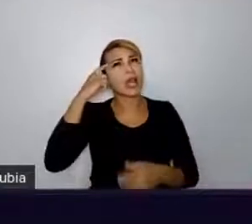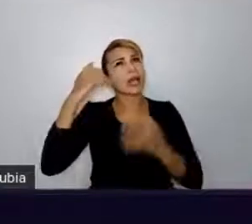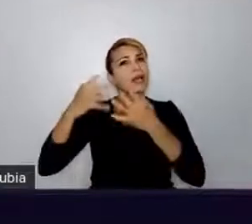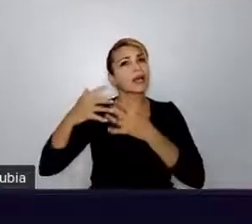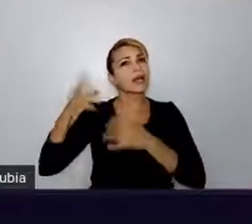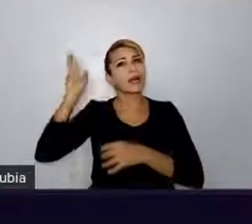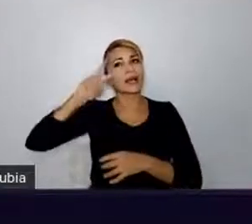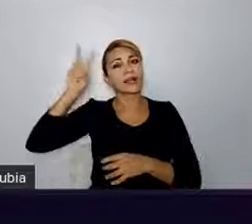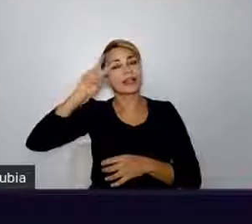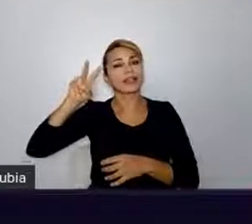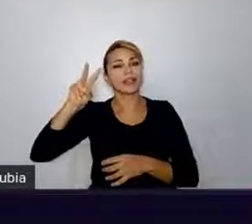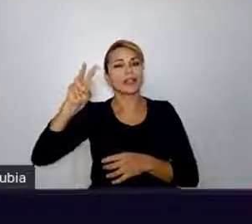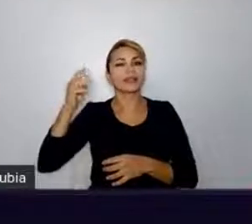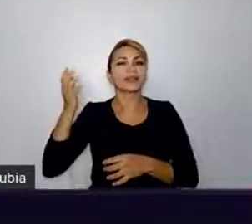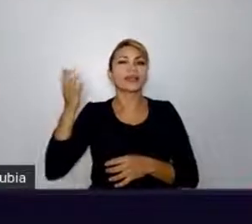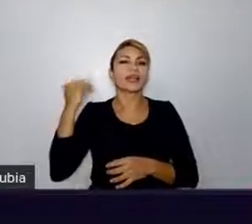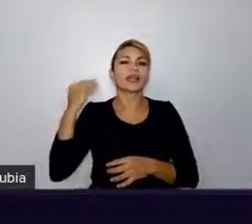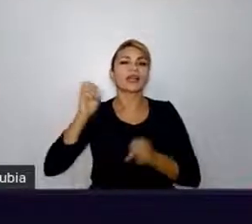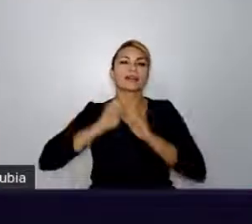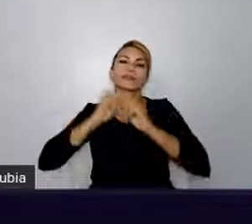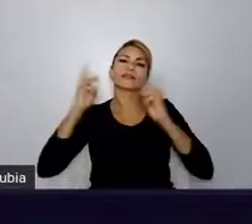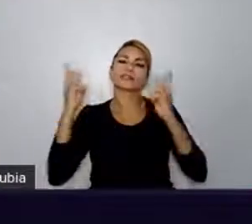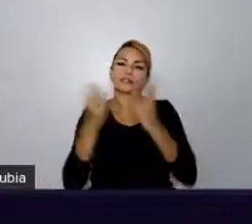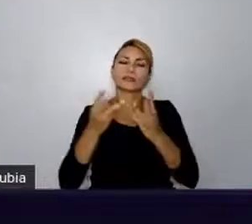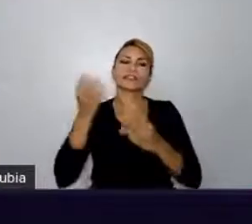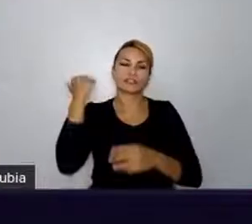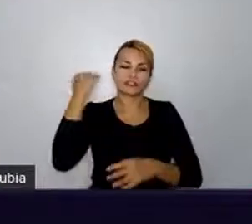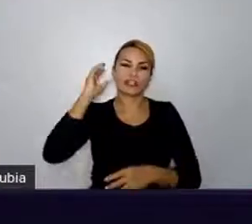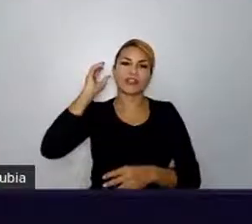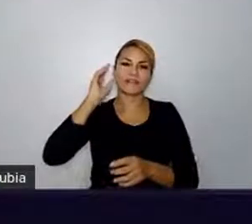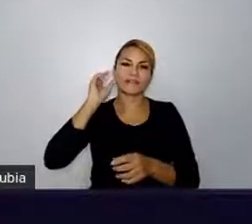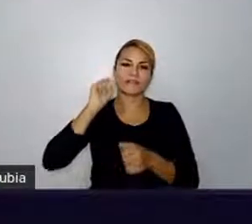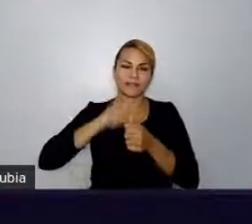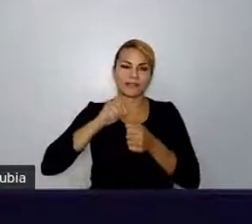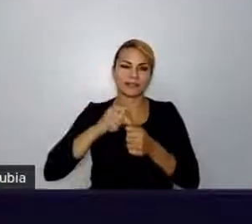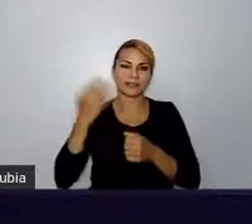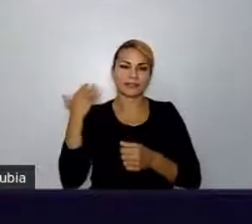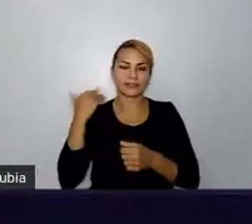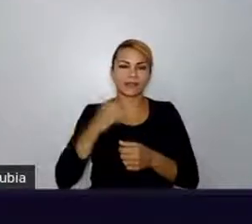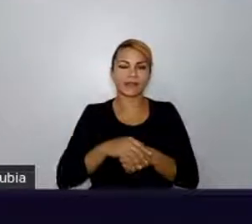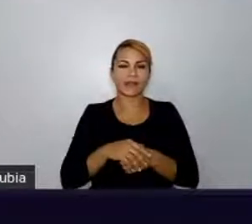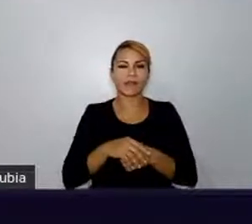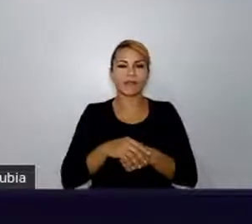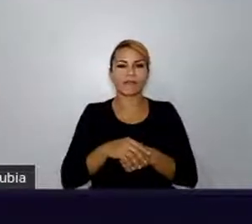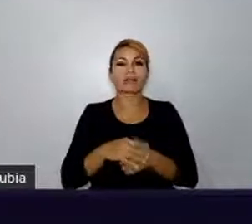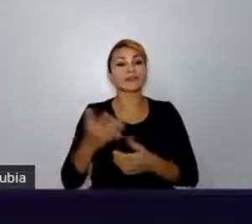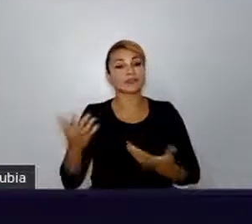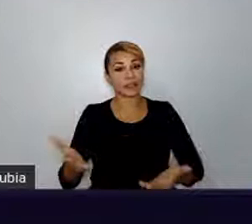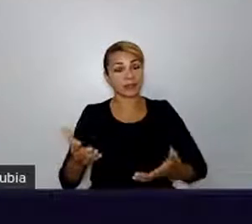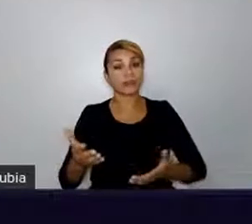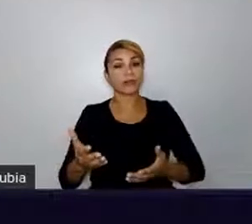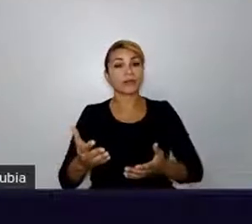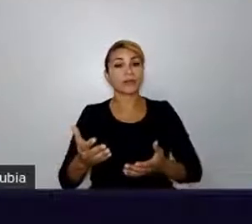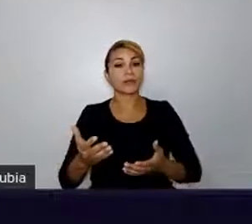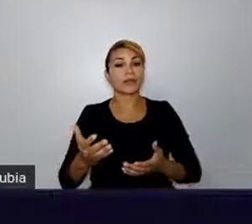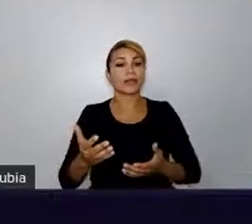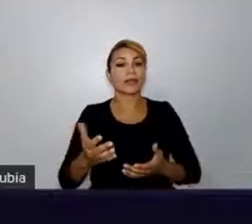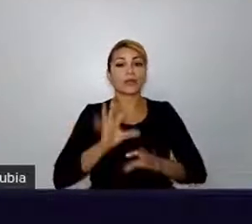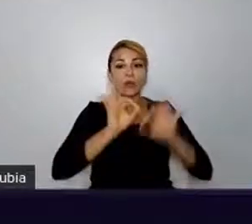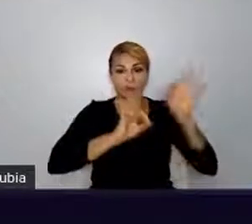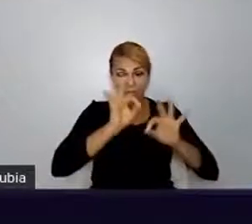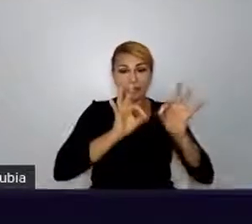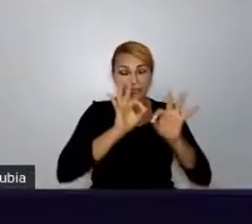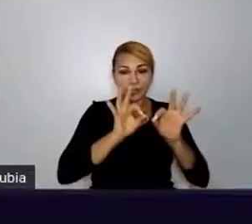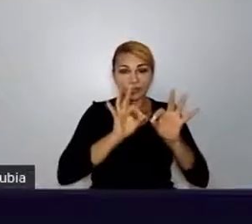workshop que eu fiz há, sei lá, eras atrás. E o consultor desse workshop, ele ensinou para a gente que fazer